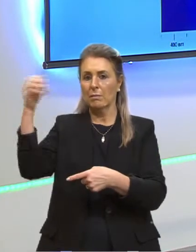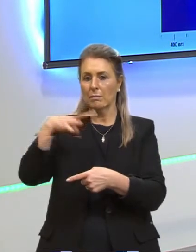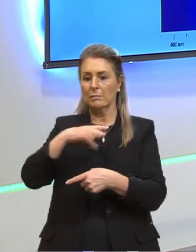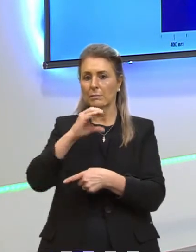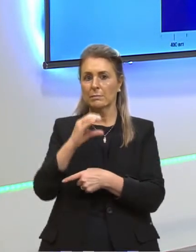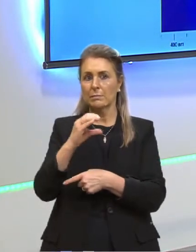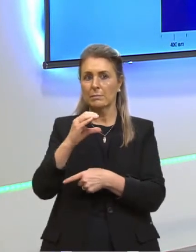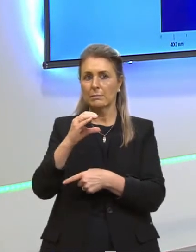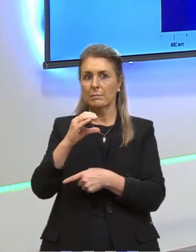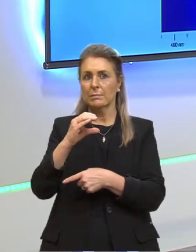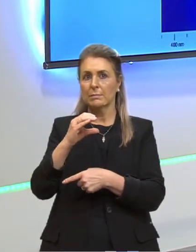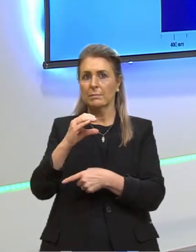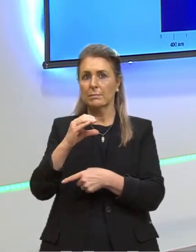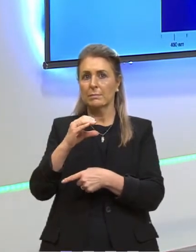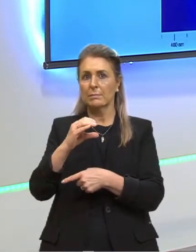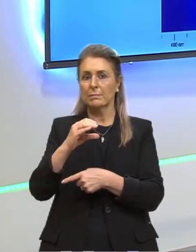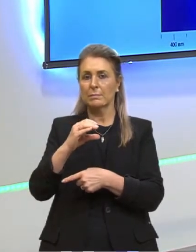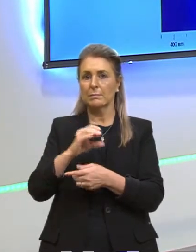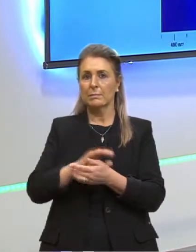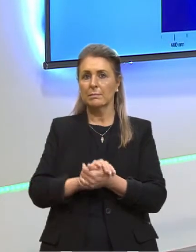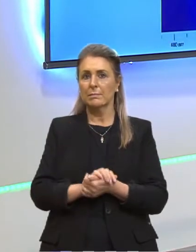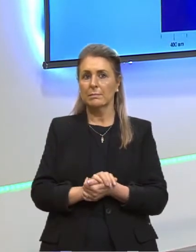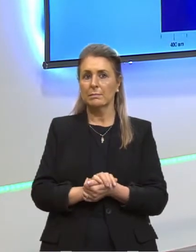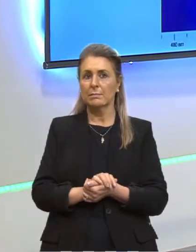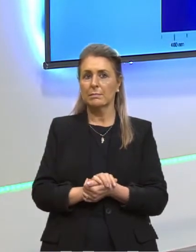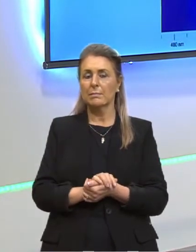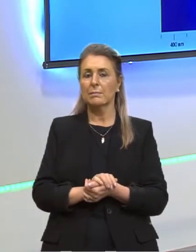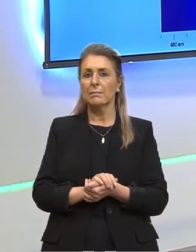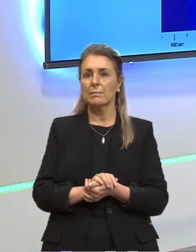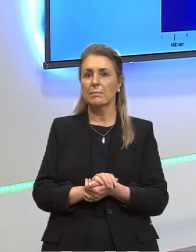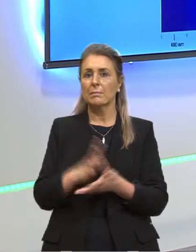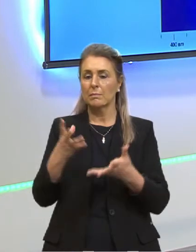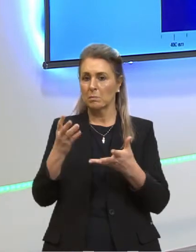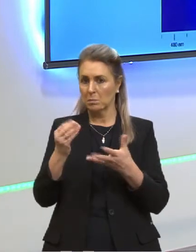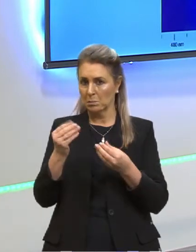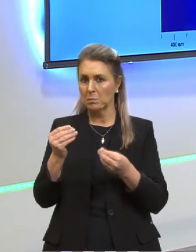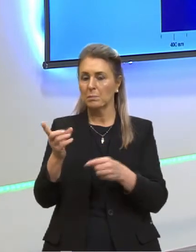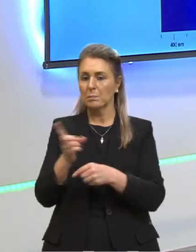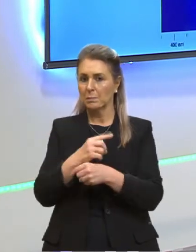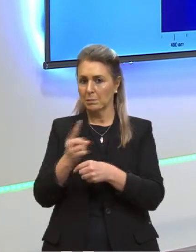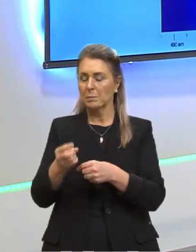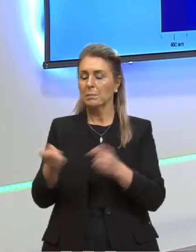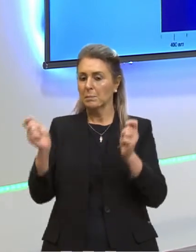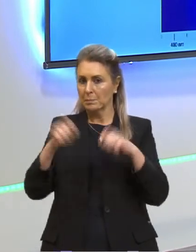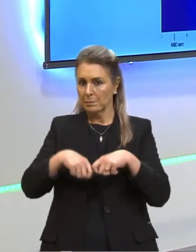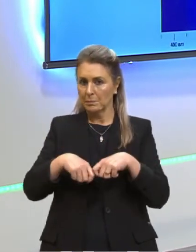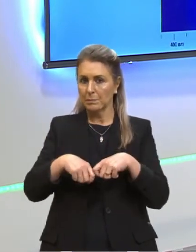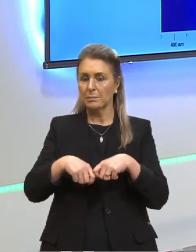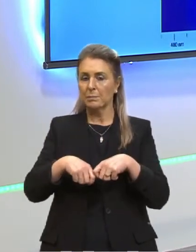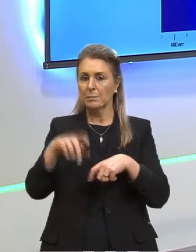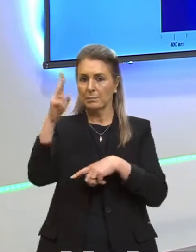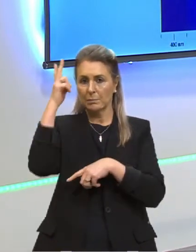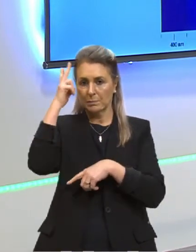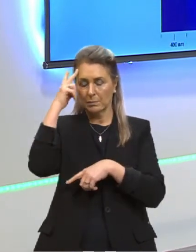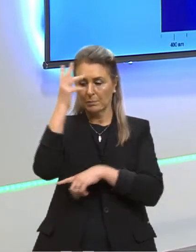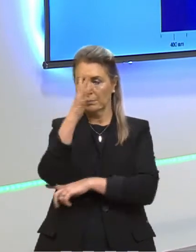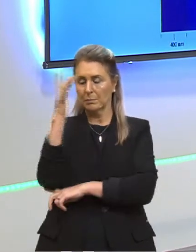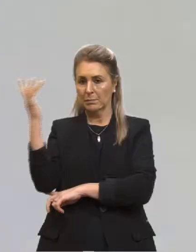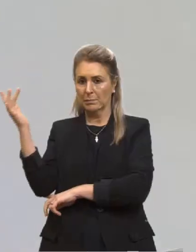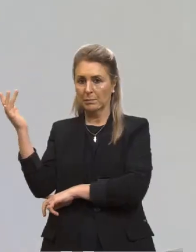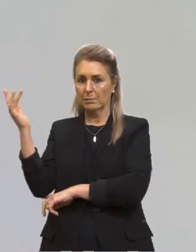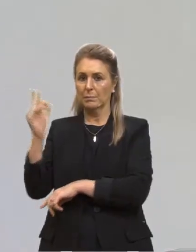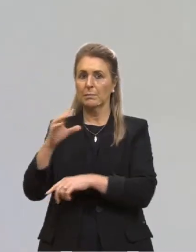C, de céleres, a maior velocidade possível na natureza, C